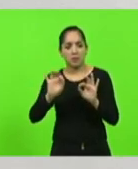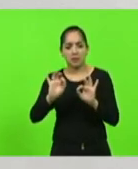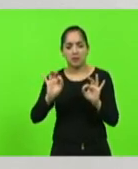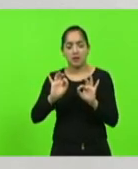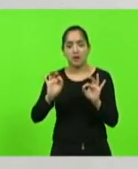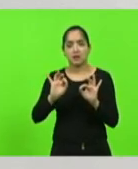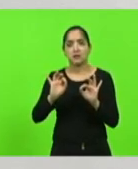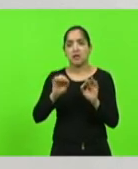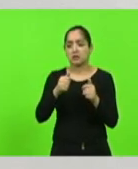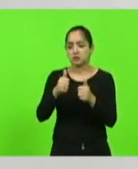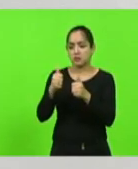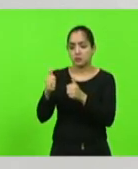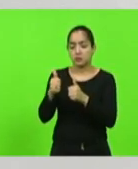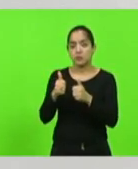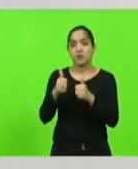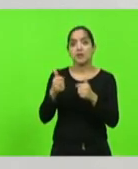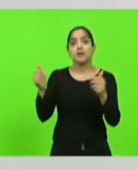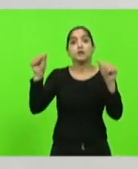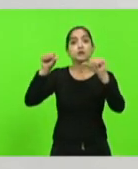acha que está tudo certo. E o pior,